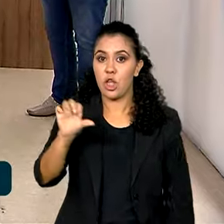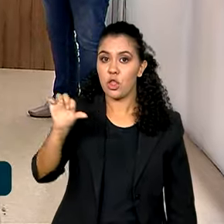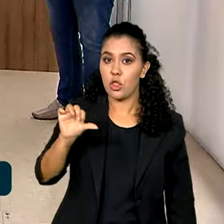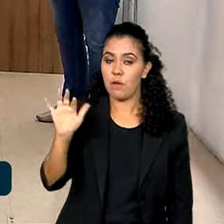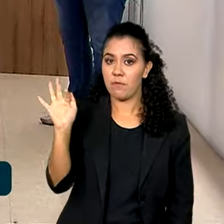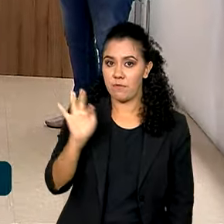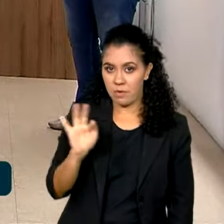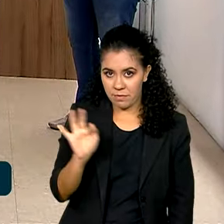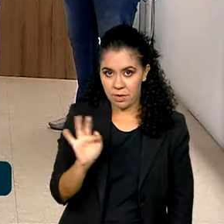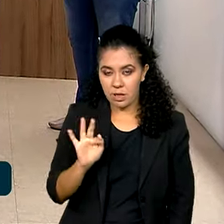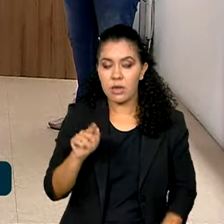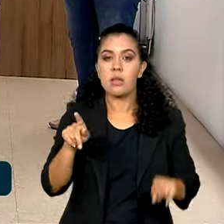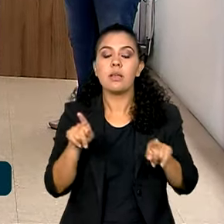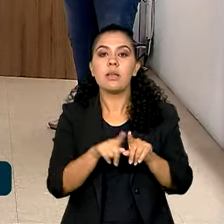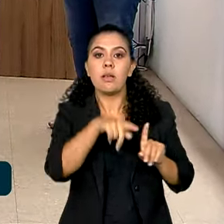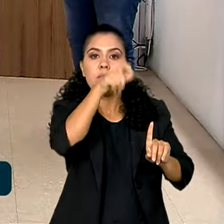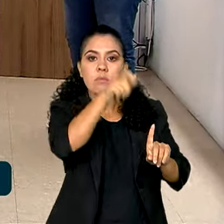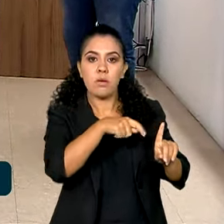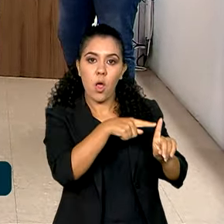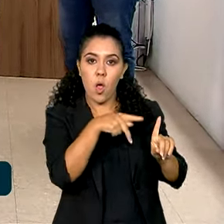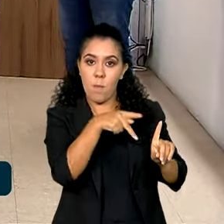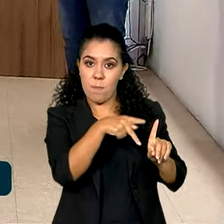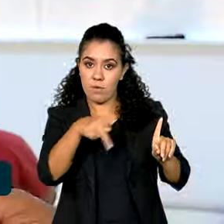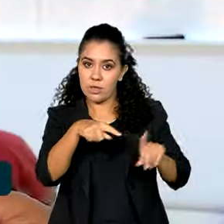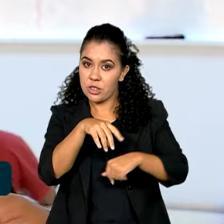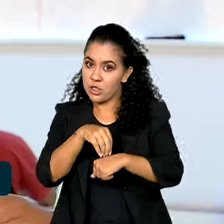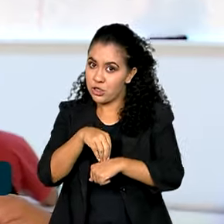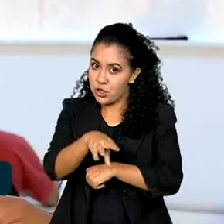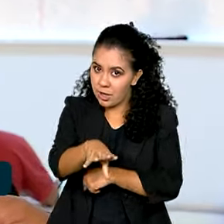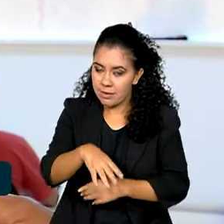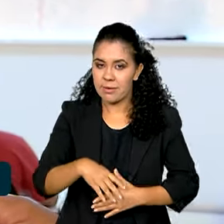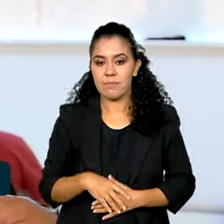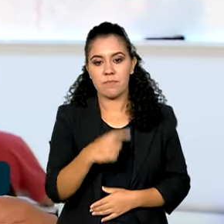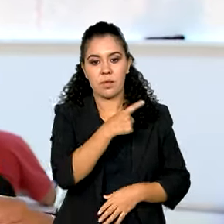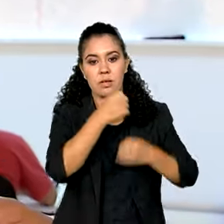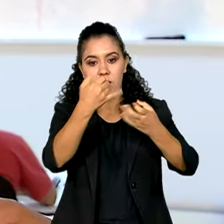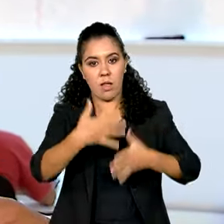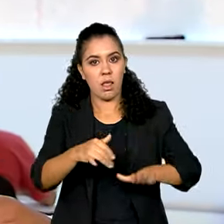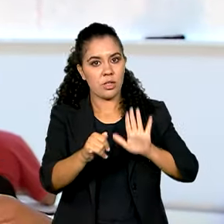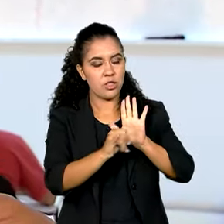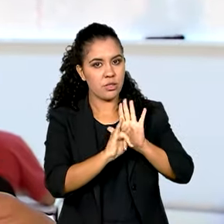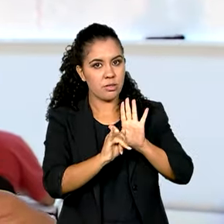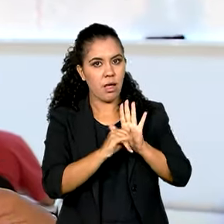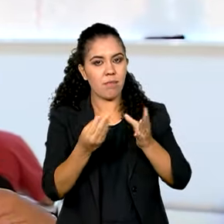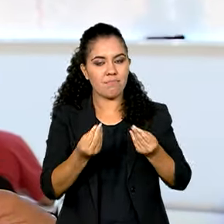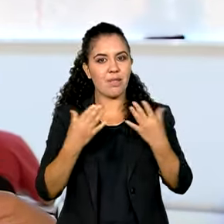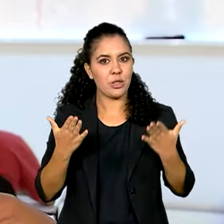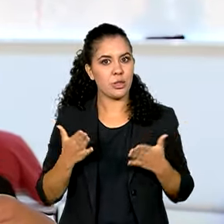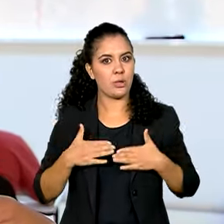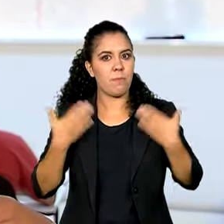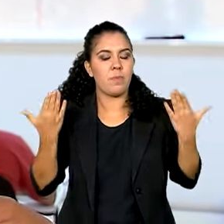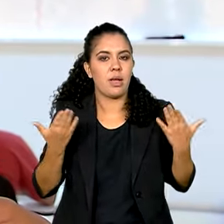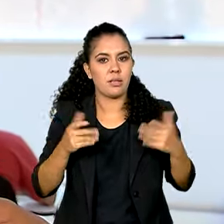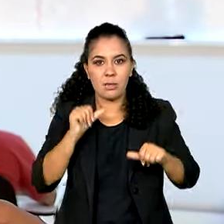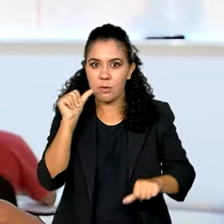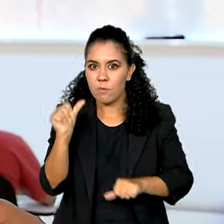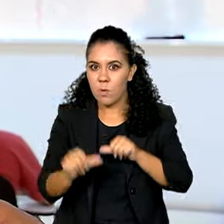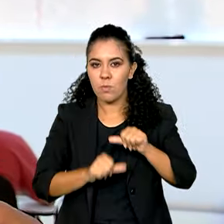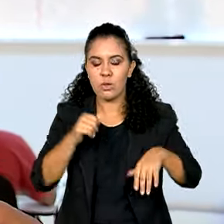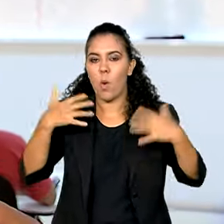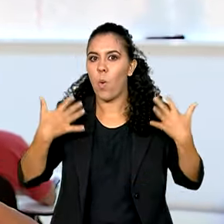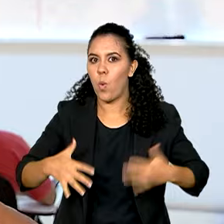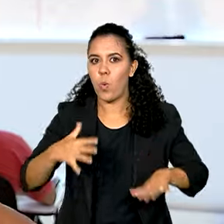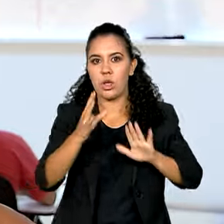fevereiro e o professor dá a dica. O edital surpreendeu a todos os candidatos com uma mudança muito drástica de conteúdo.